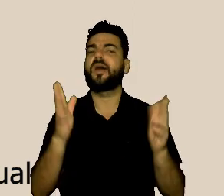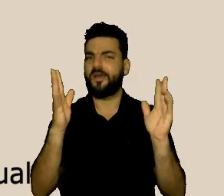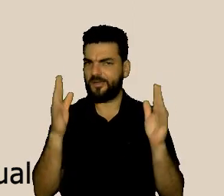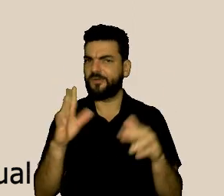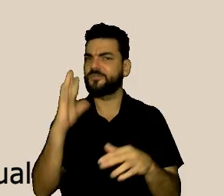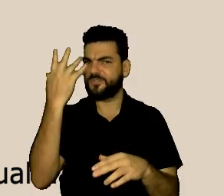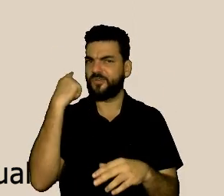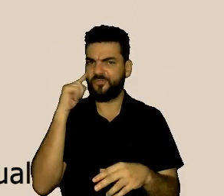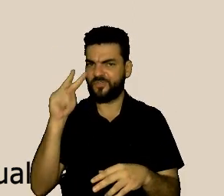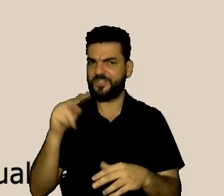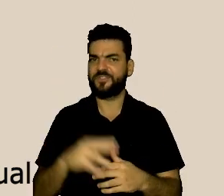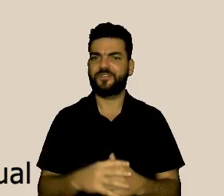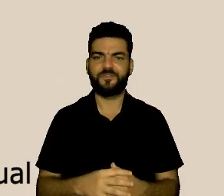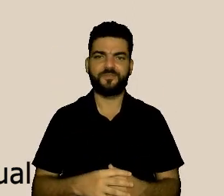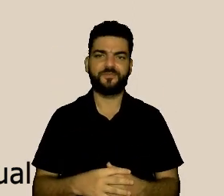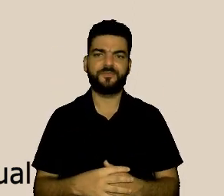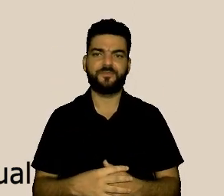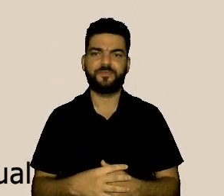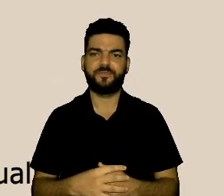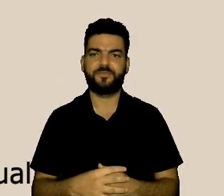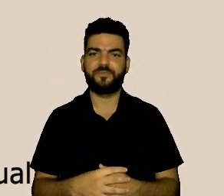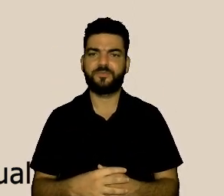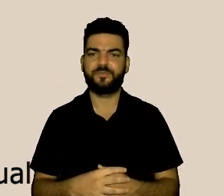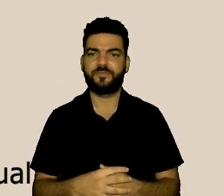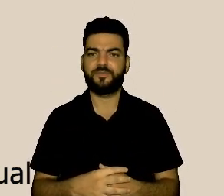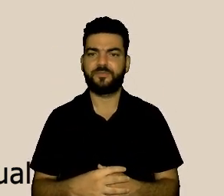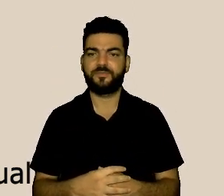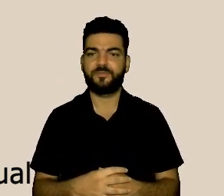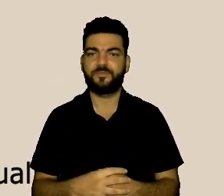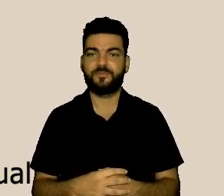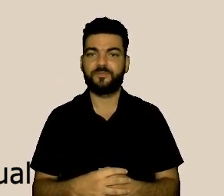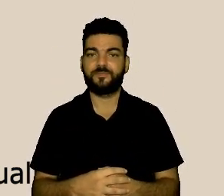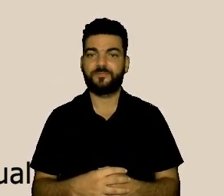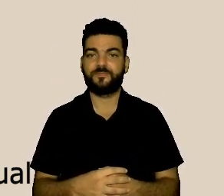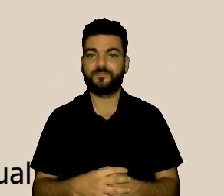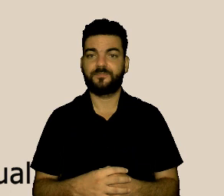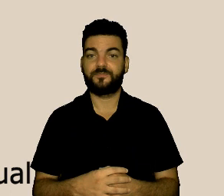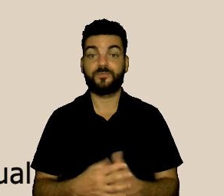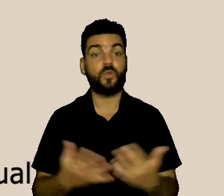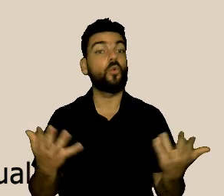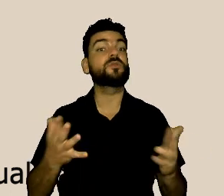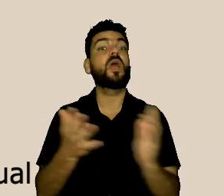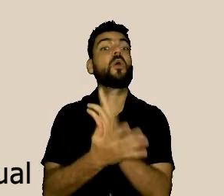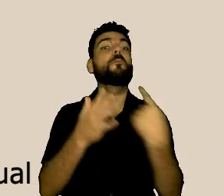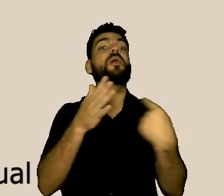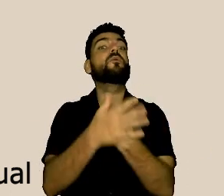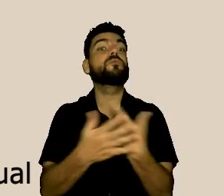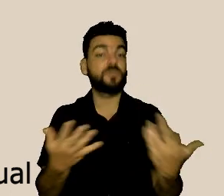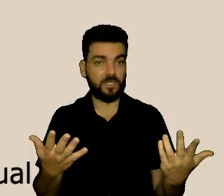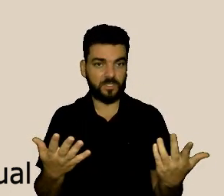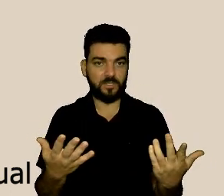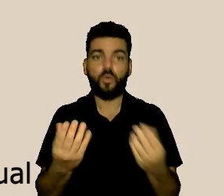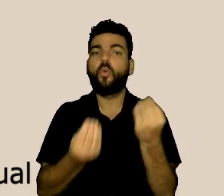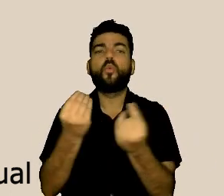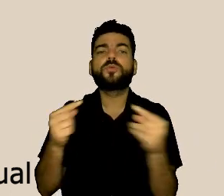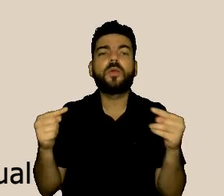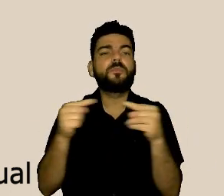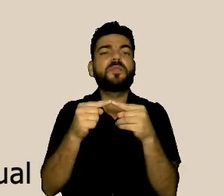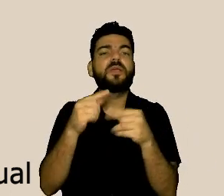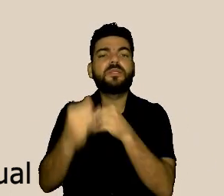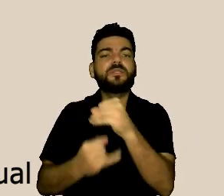Também, as pessoas perguntam, mas não que tem enquadramento para o cyberbullying? Como eu mencionei, nós procuramos o quê?